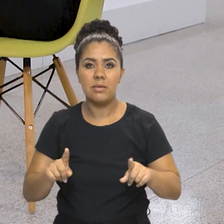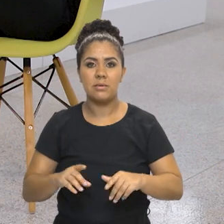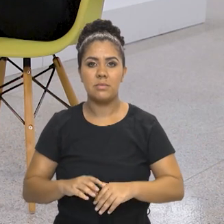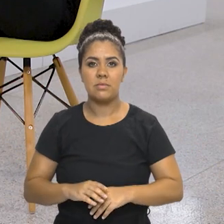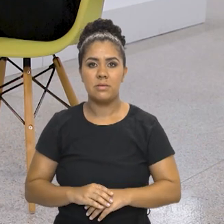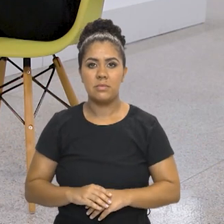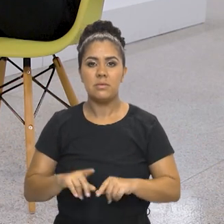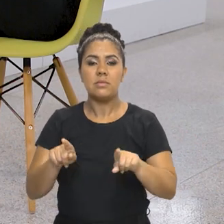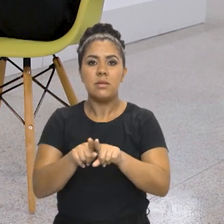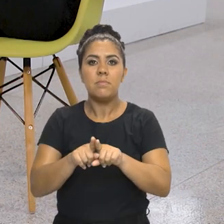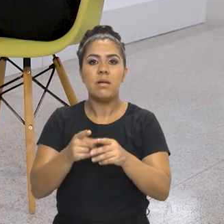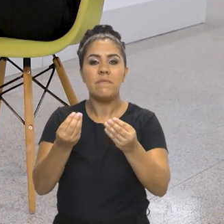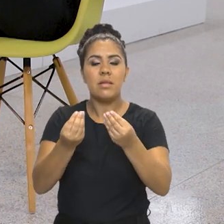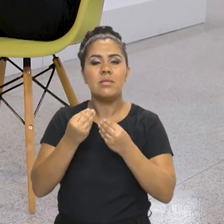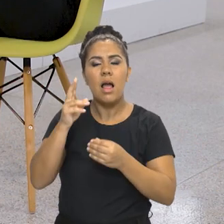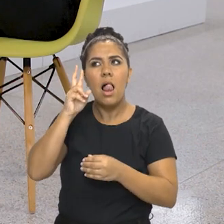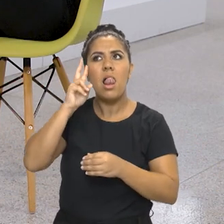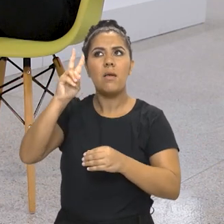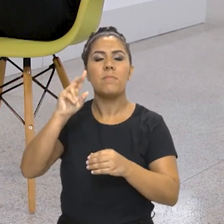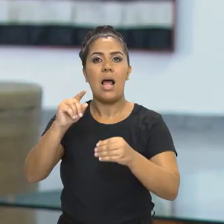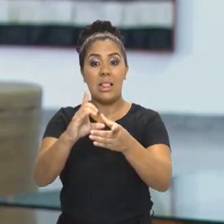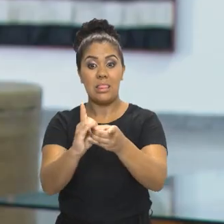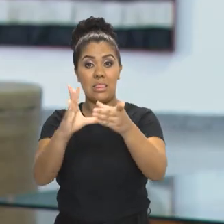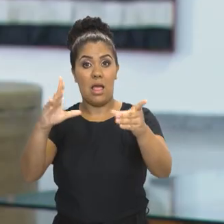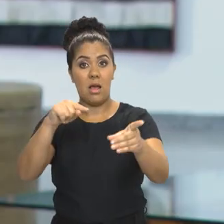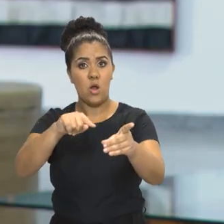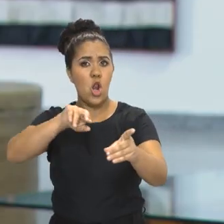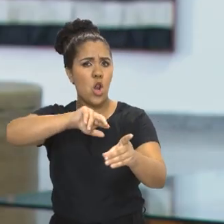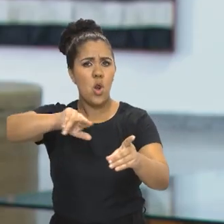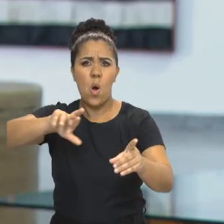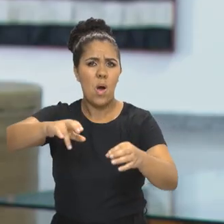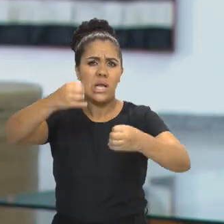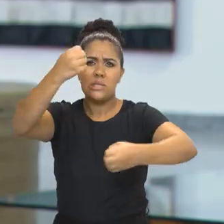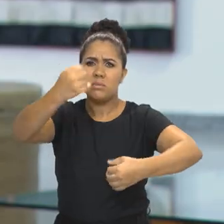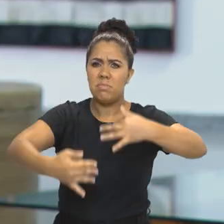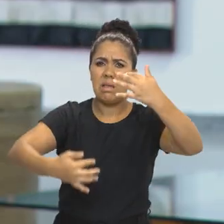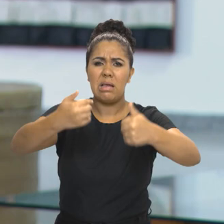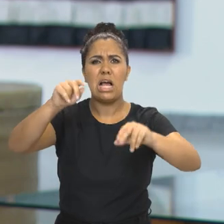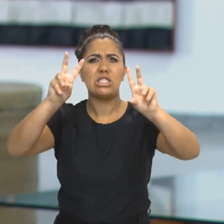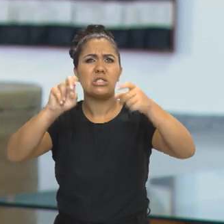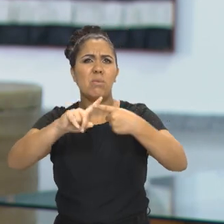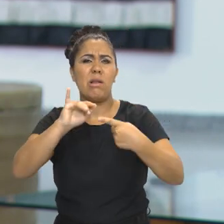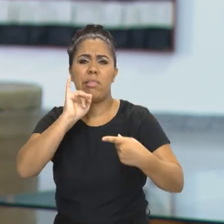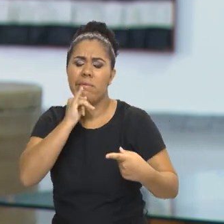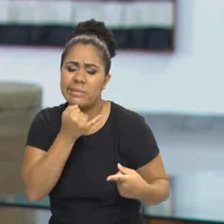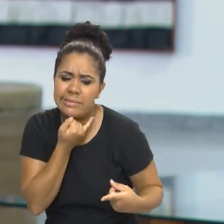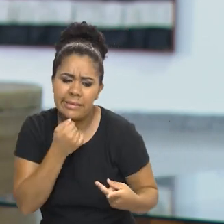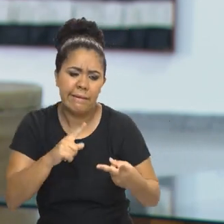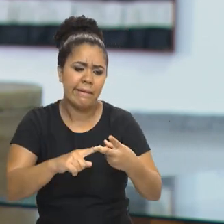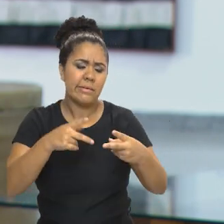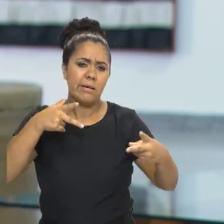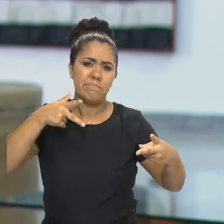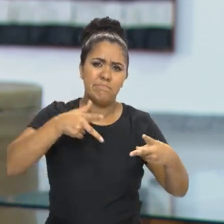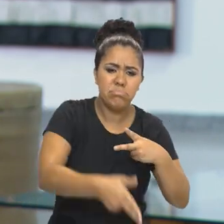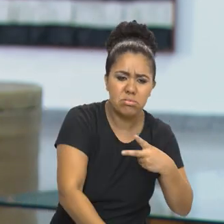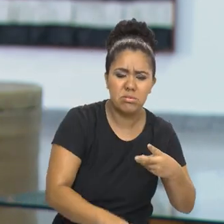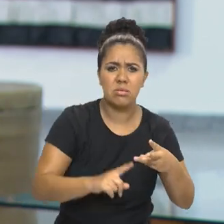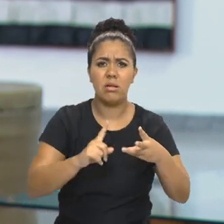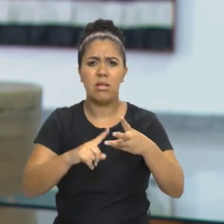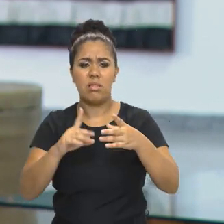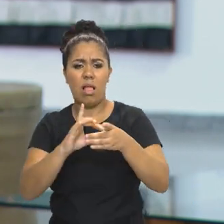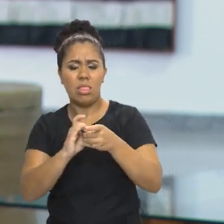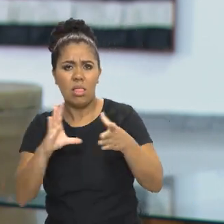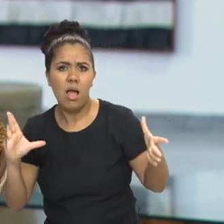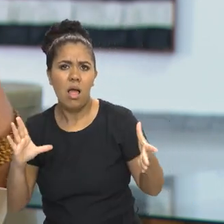muito pela positiva. A ideia do Museu da Democracia não é ficar falando só das tristezas, das interrupções da